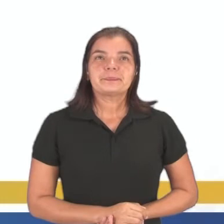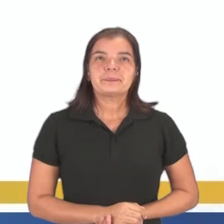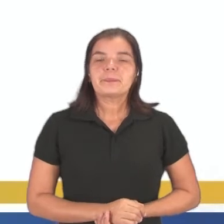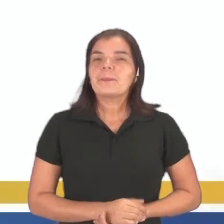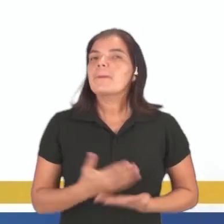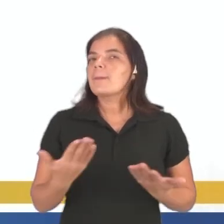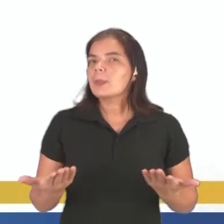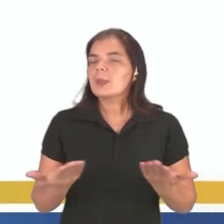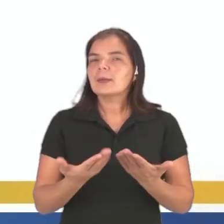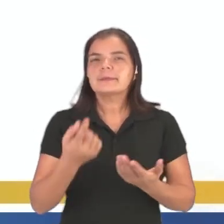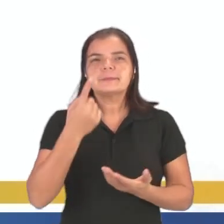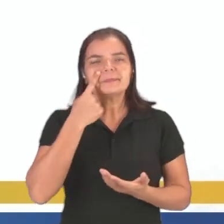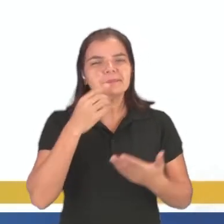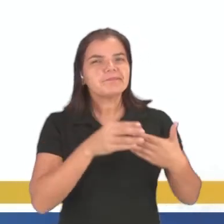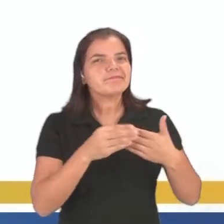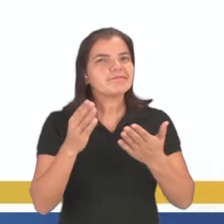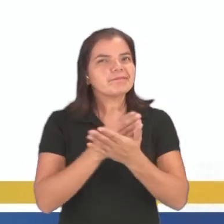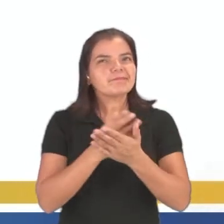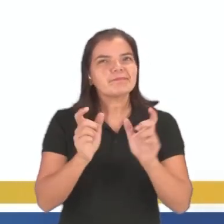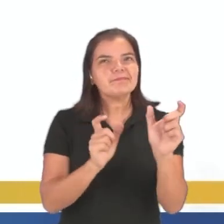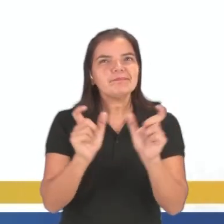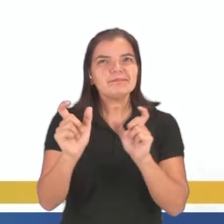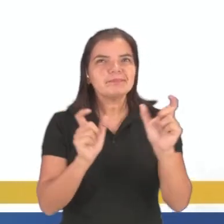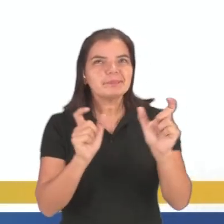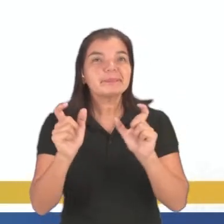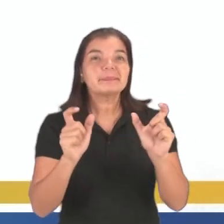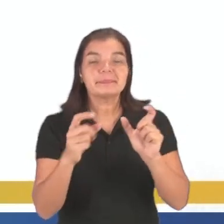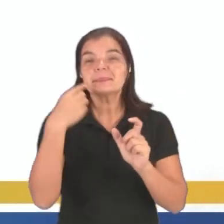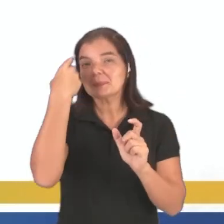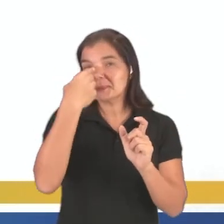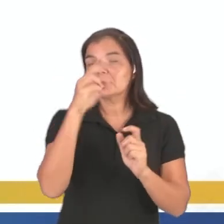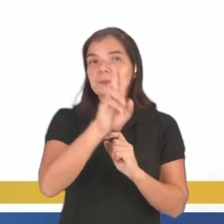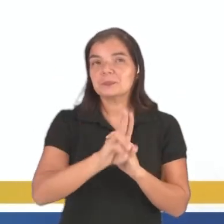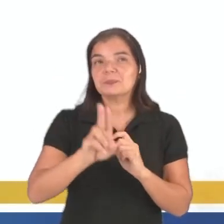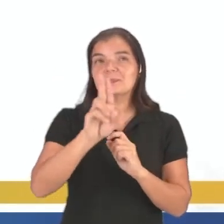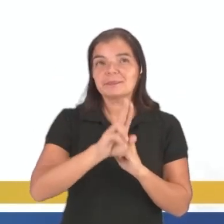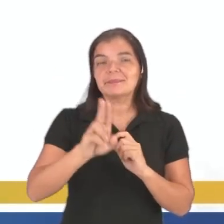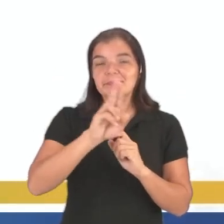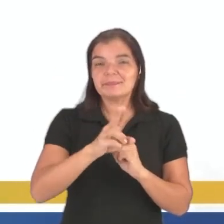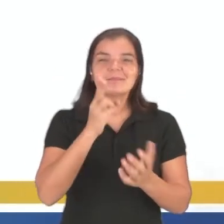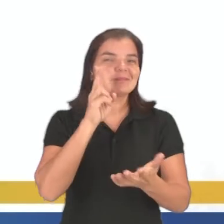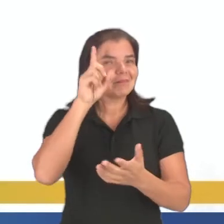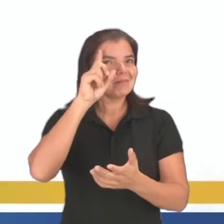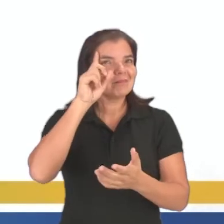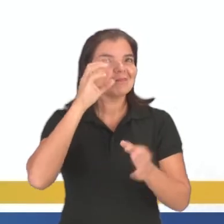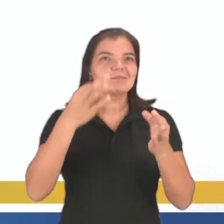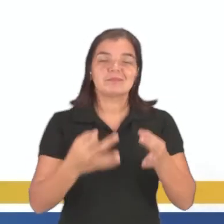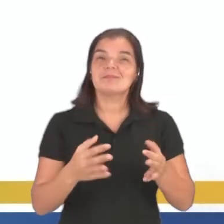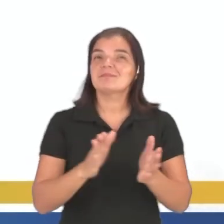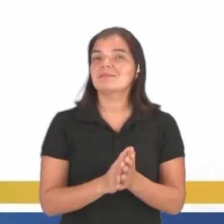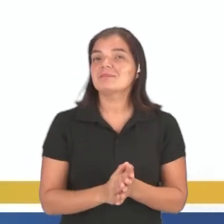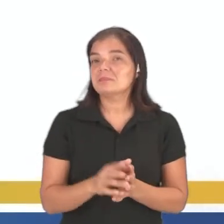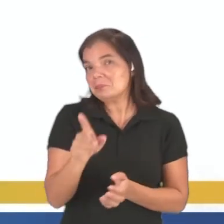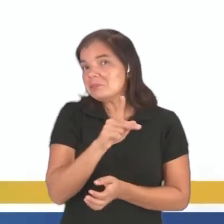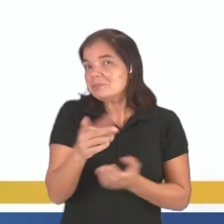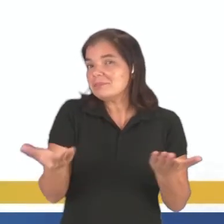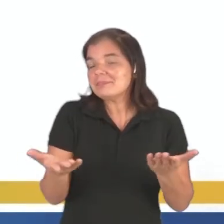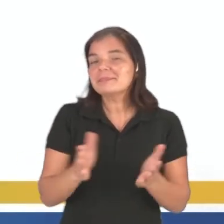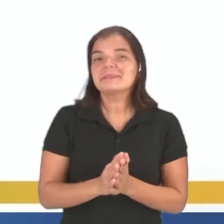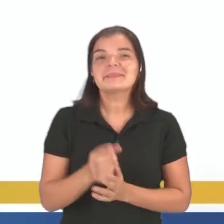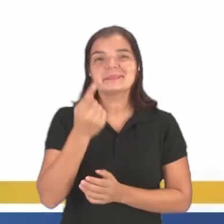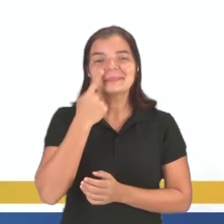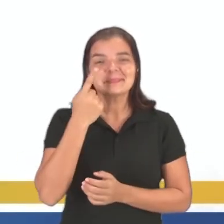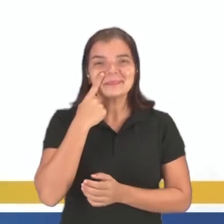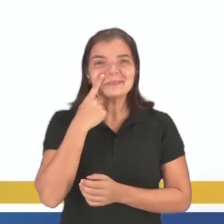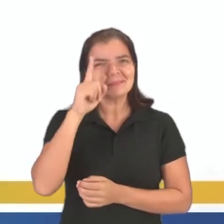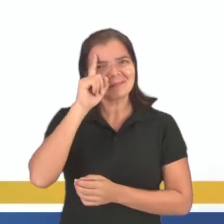Agora sim, olha só, trouxe para vocês algumas expressões que vocês podem estar utilizando no dia a dia, certo? Inclusive com o professor, quando você